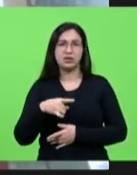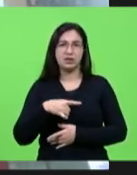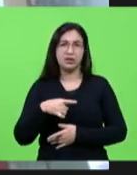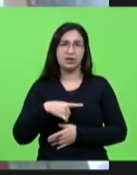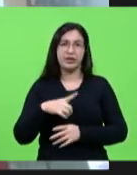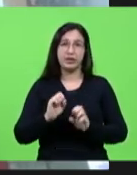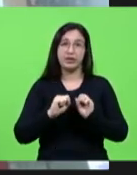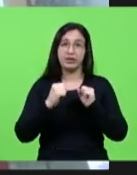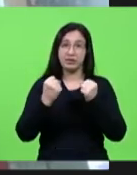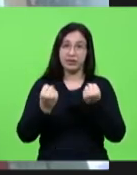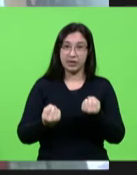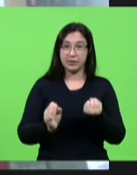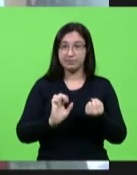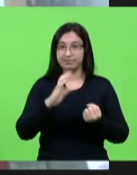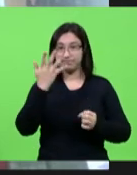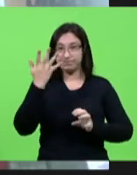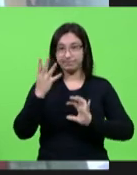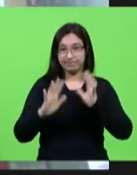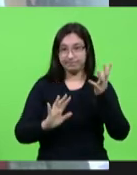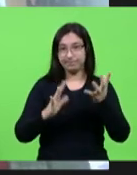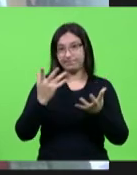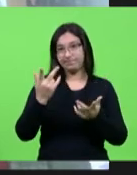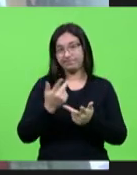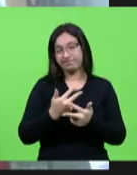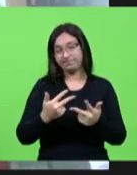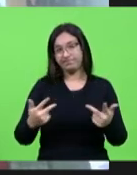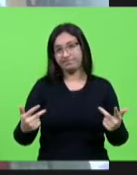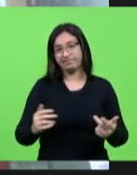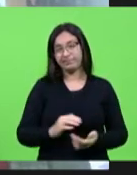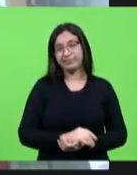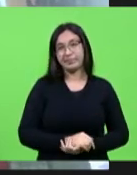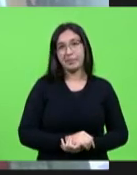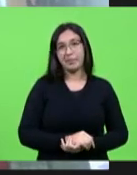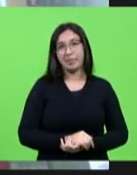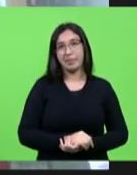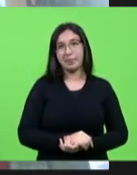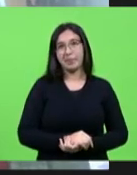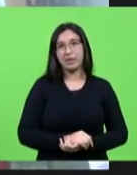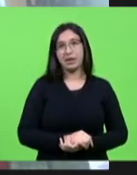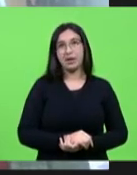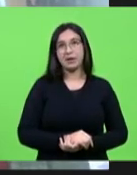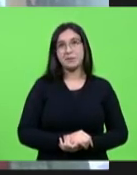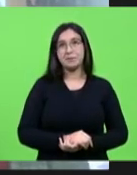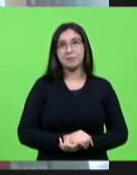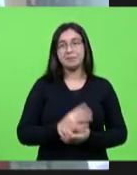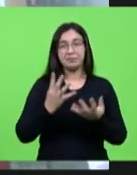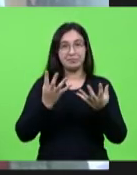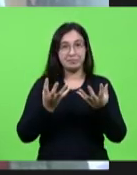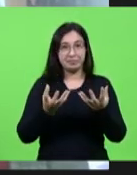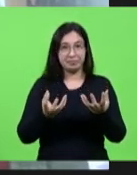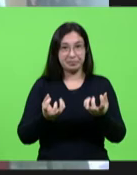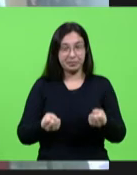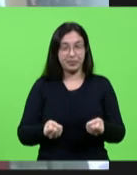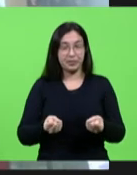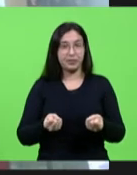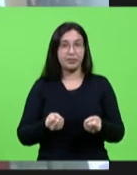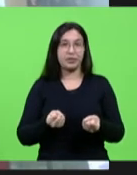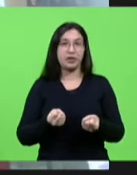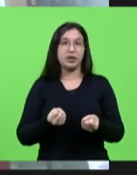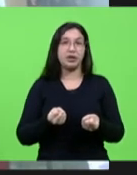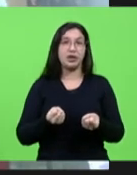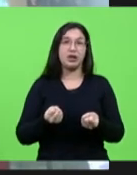enfrentar essas situações não vamos nem falar em adoções não vamos nem falar em